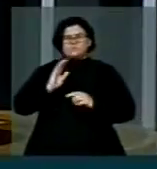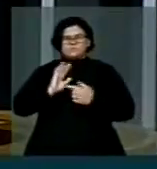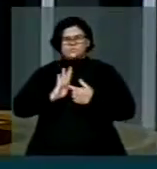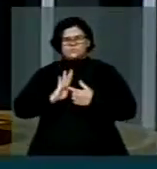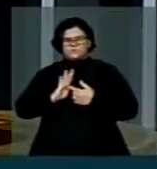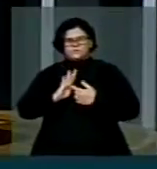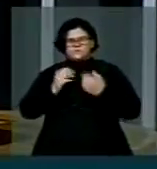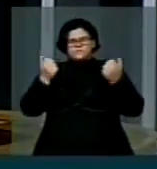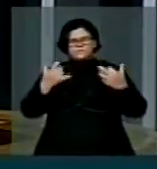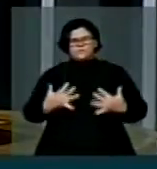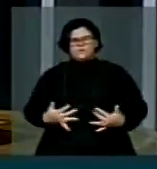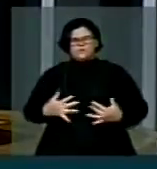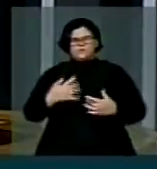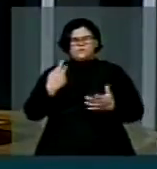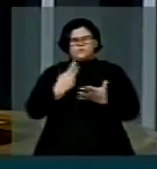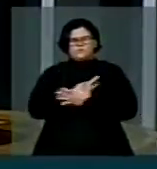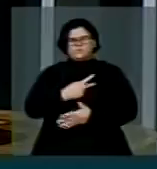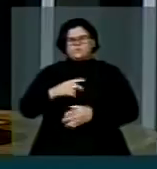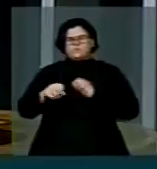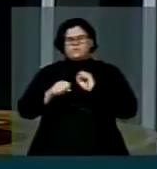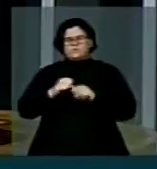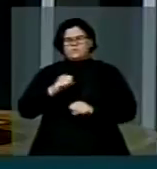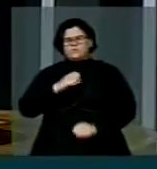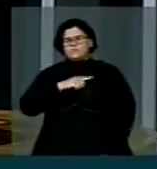taxa de homicídio em nosso país?